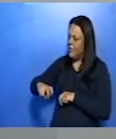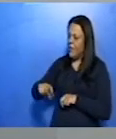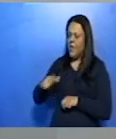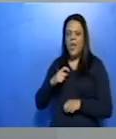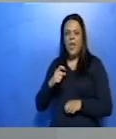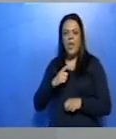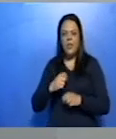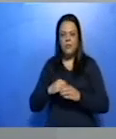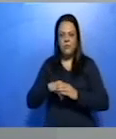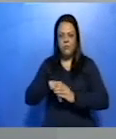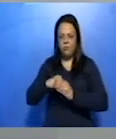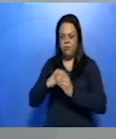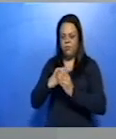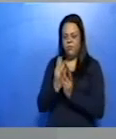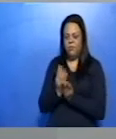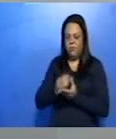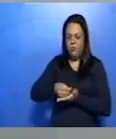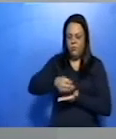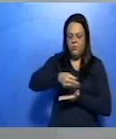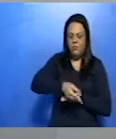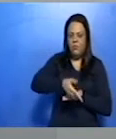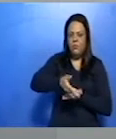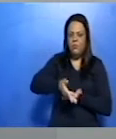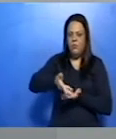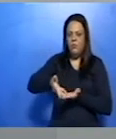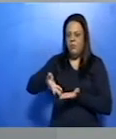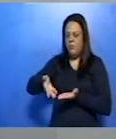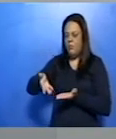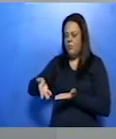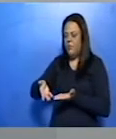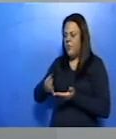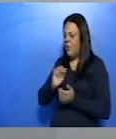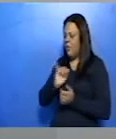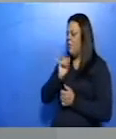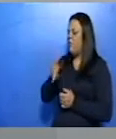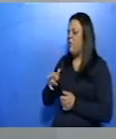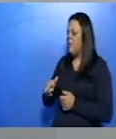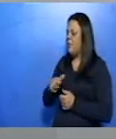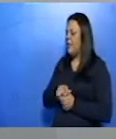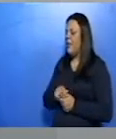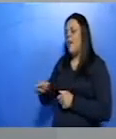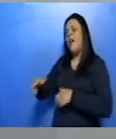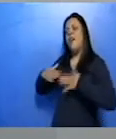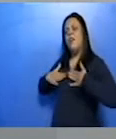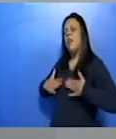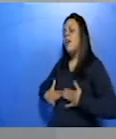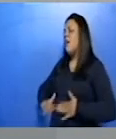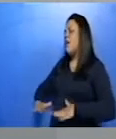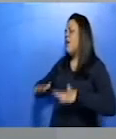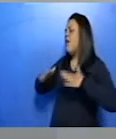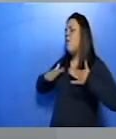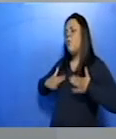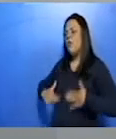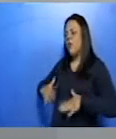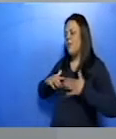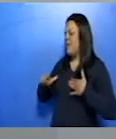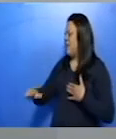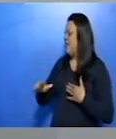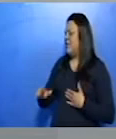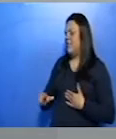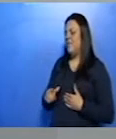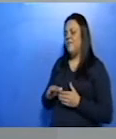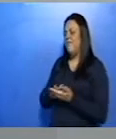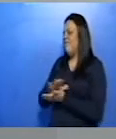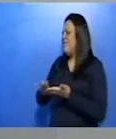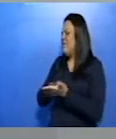cartas, a postar as cartas e ela fala para ele se tranquilizar, que nada de ruim acontecerá,